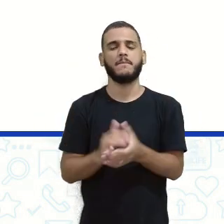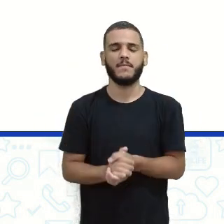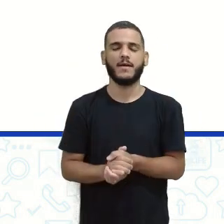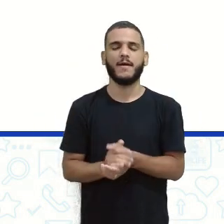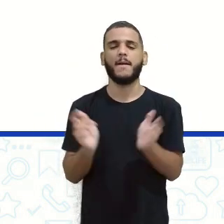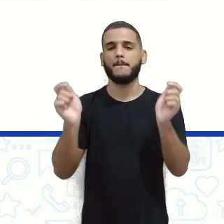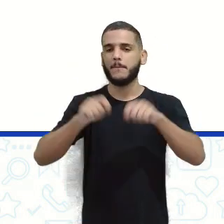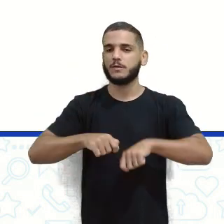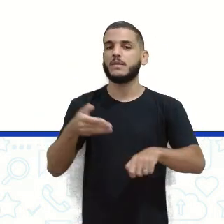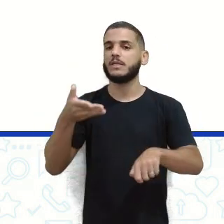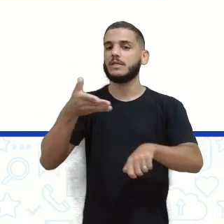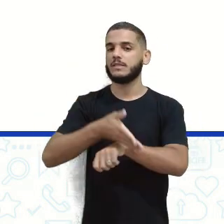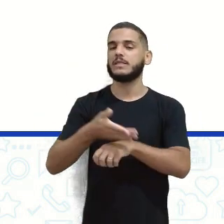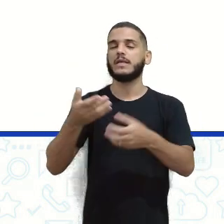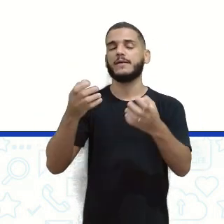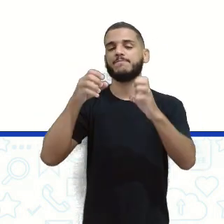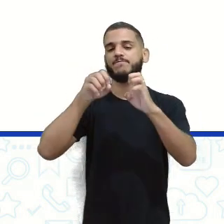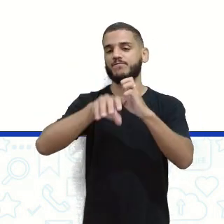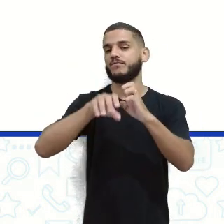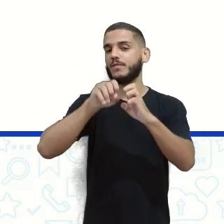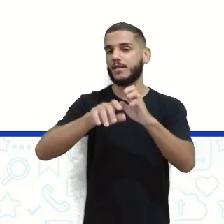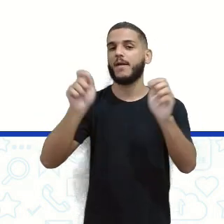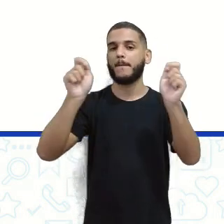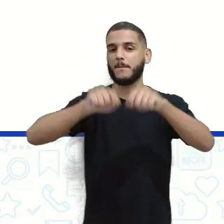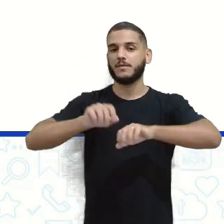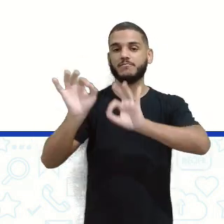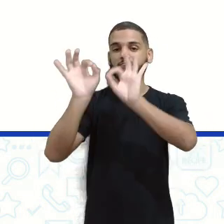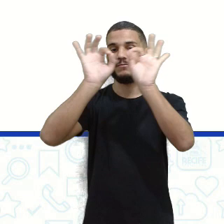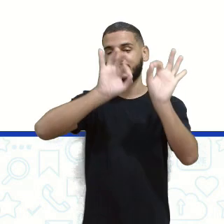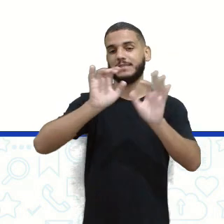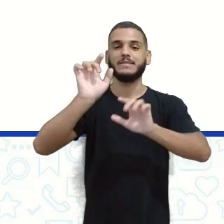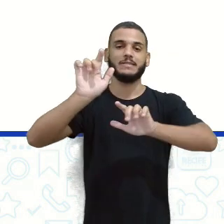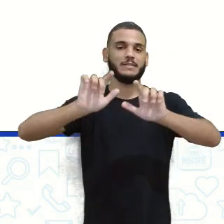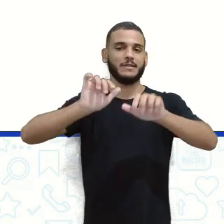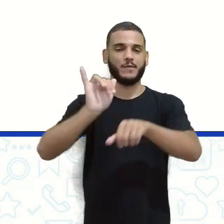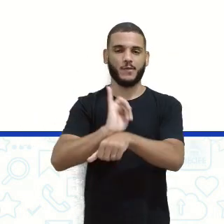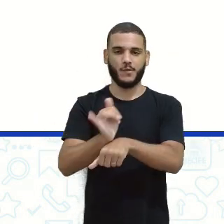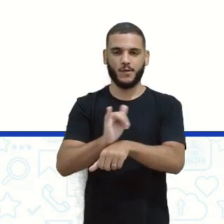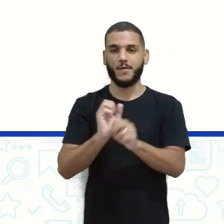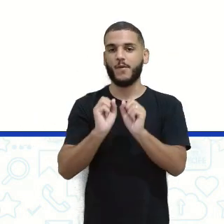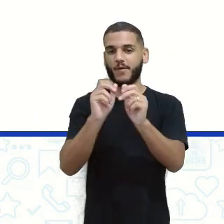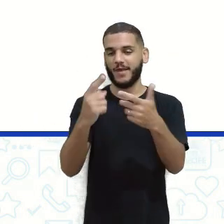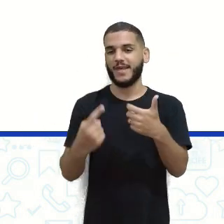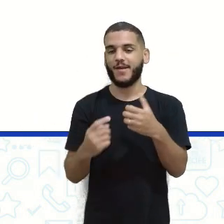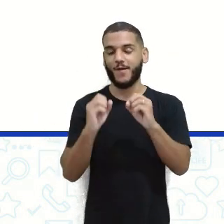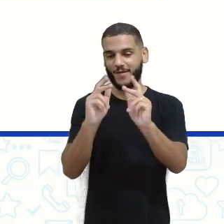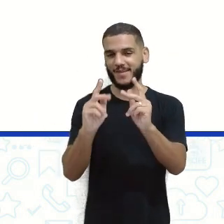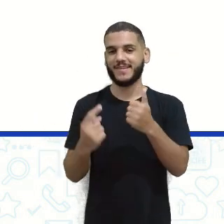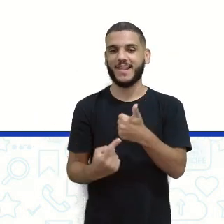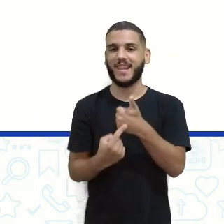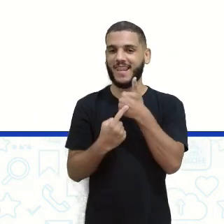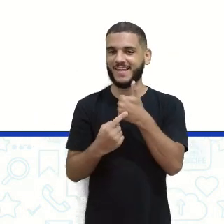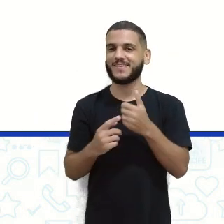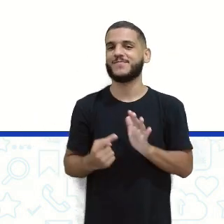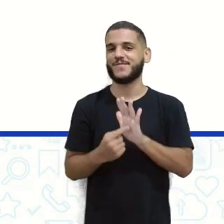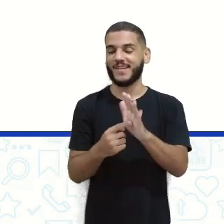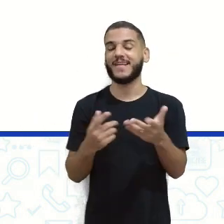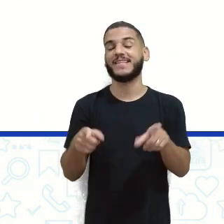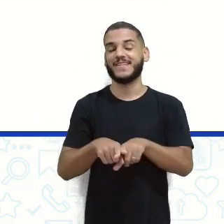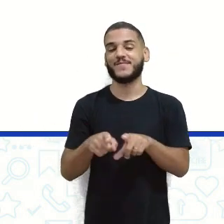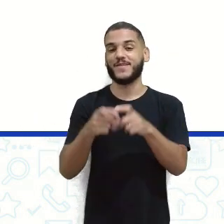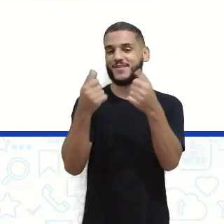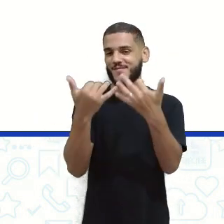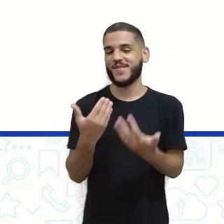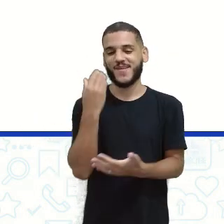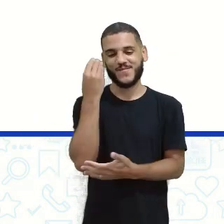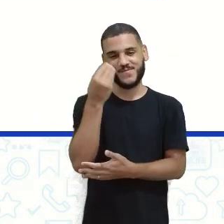no Educa Recife, assista as aulas no YouTube, tá certo? Dá esse like lá para a gente e conta como é que foi